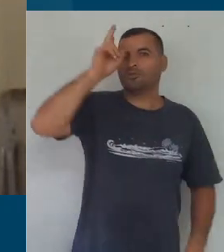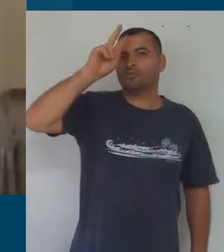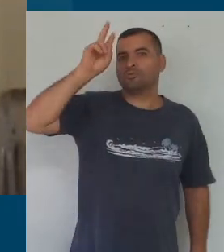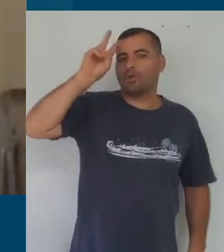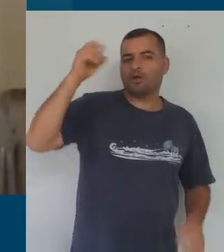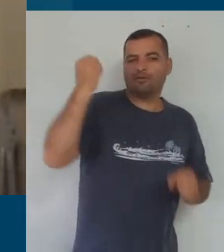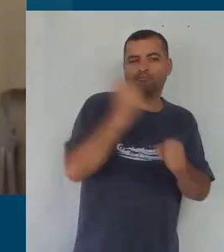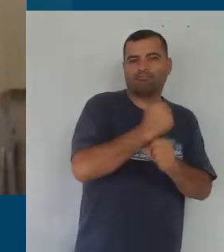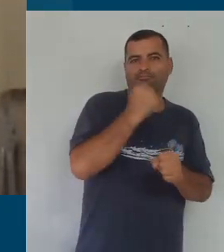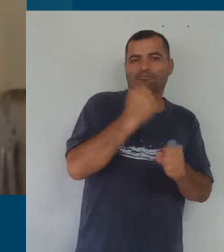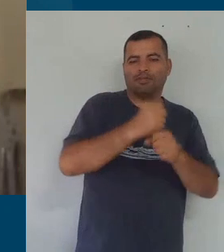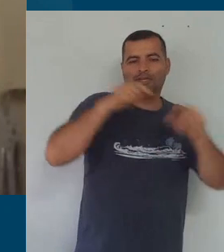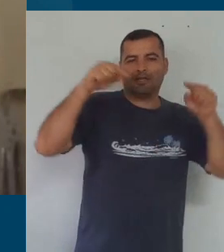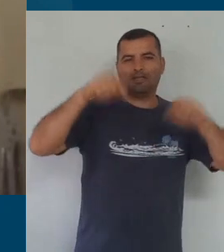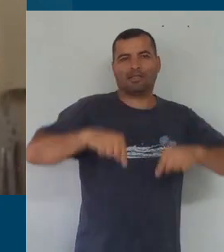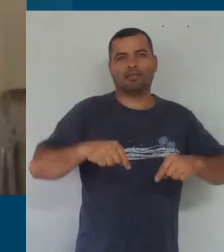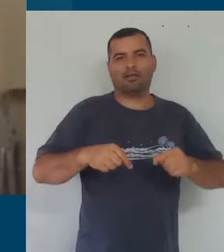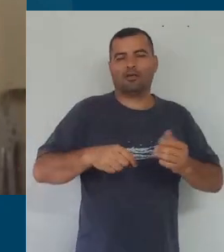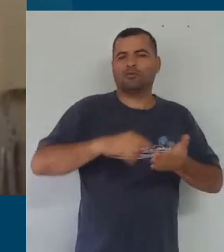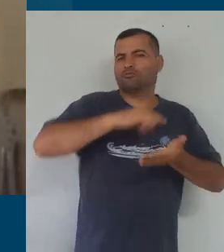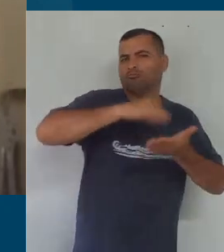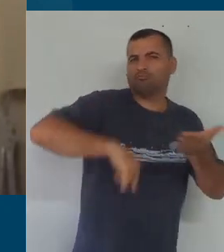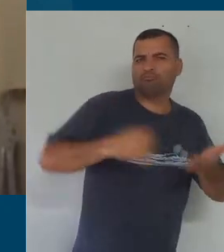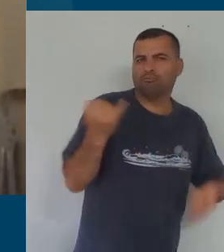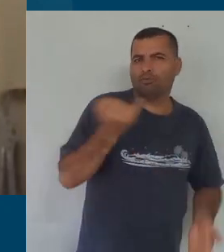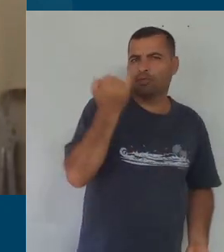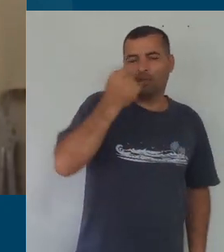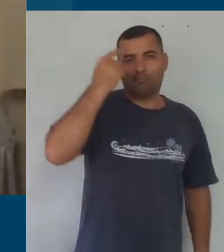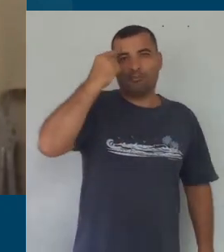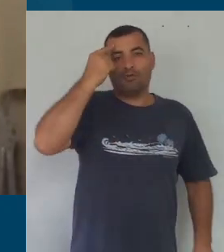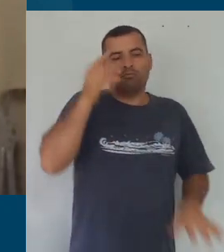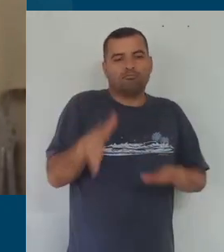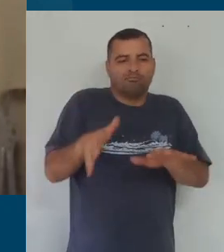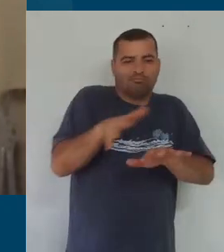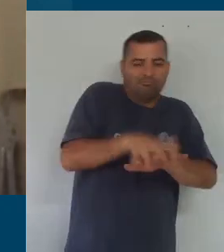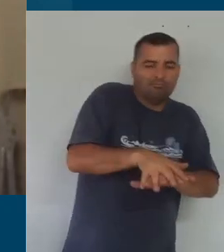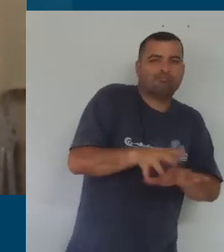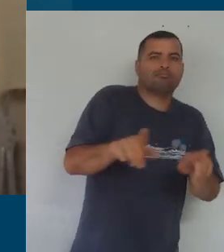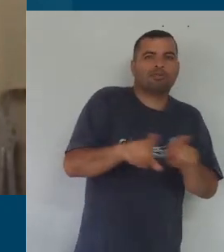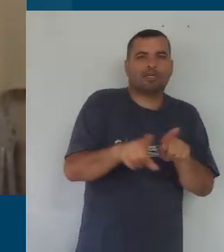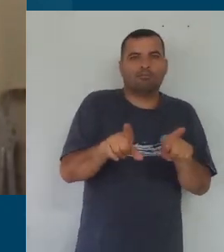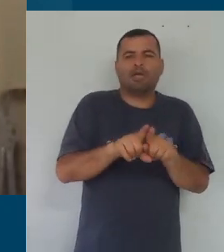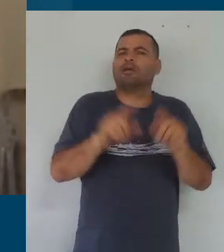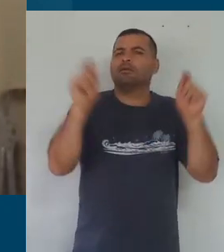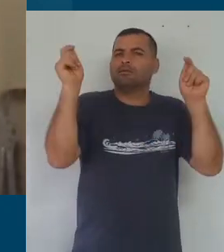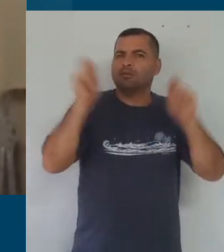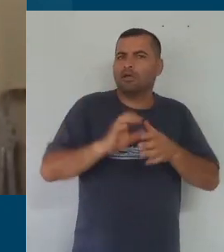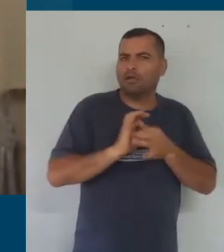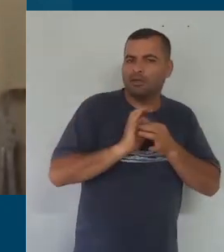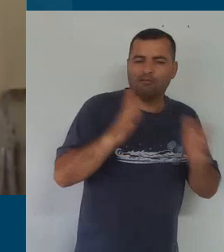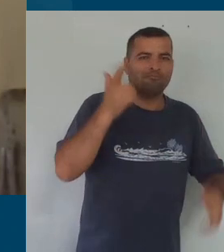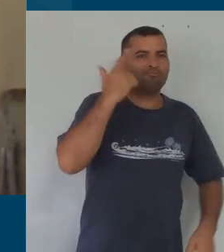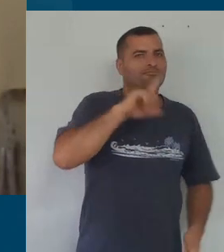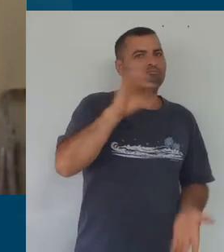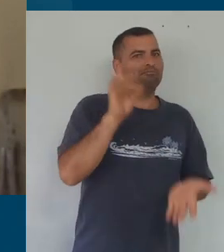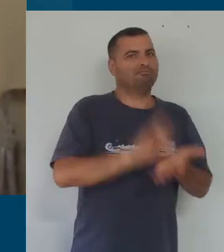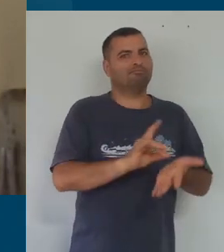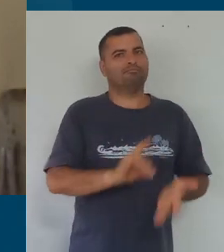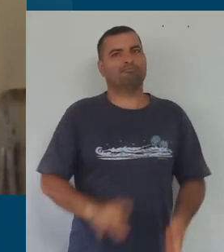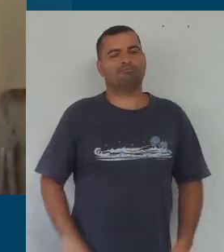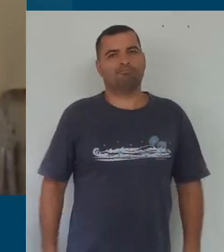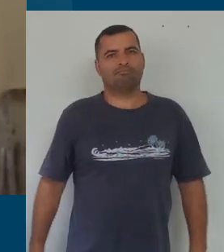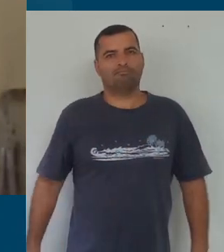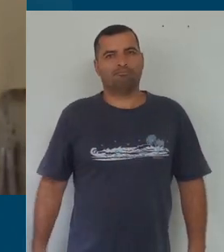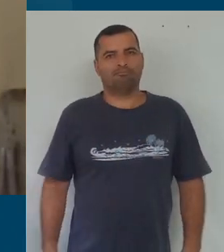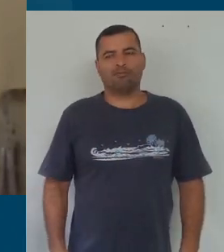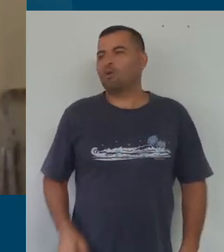É um documento importante, principalmente pensado na inclusão, mas em condições e meios para que ele aconteça. Foi ótimo